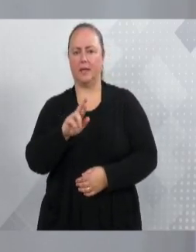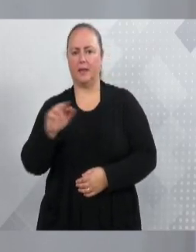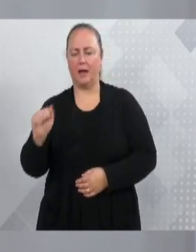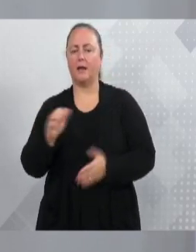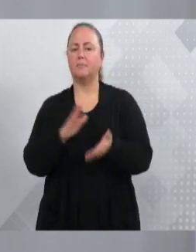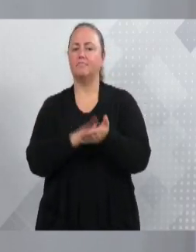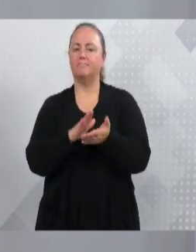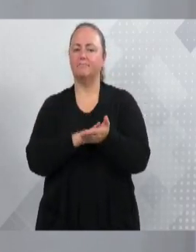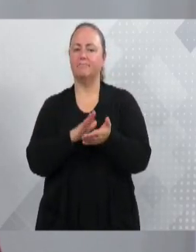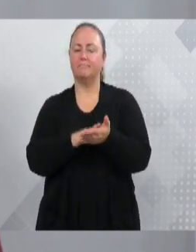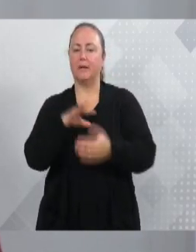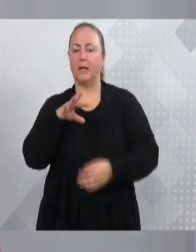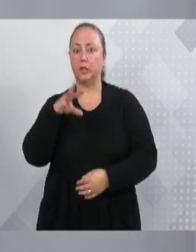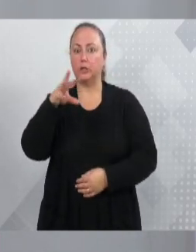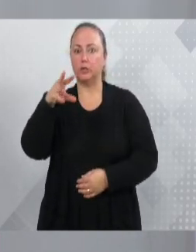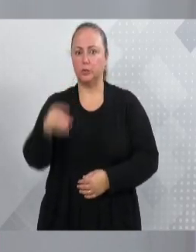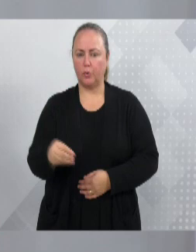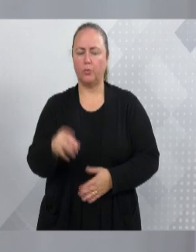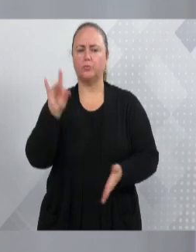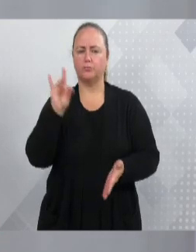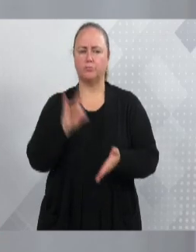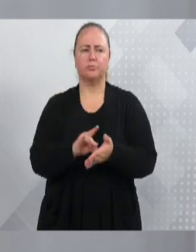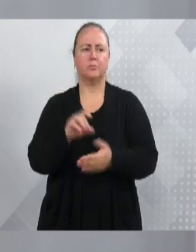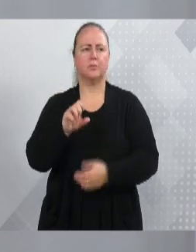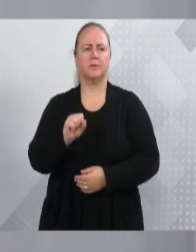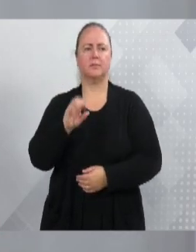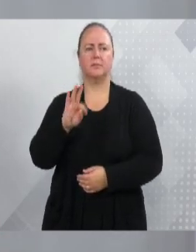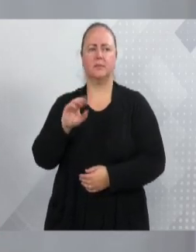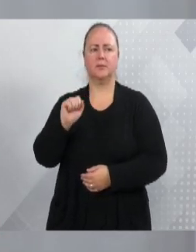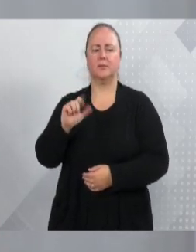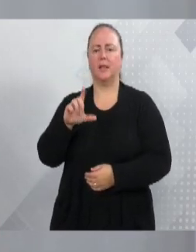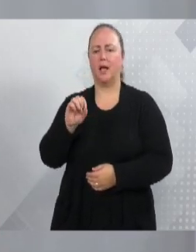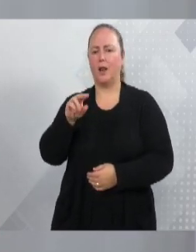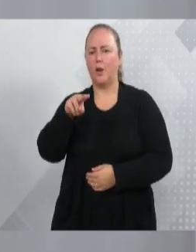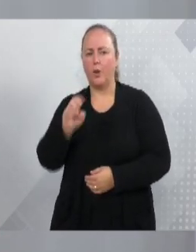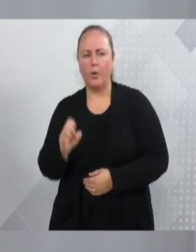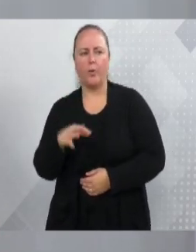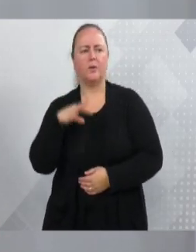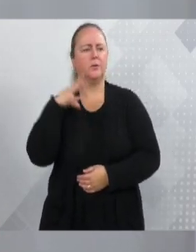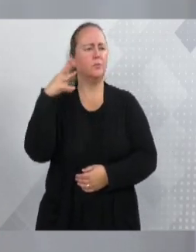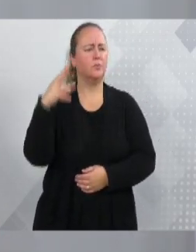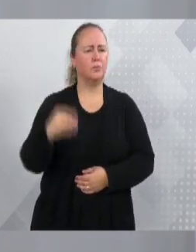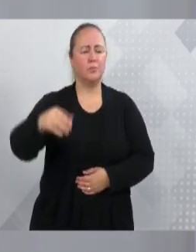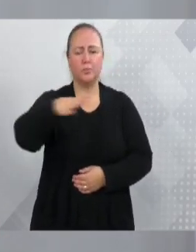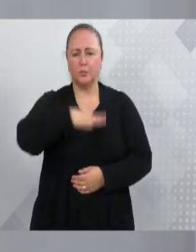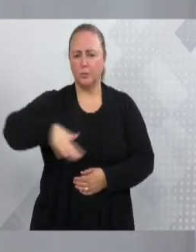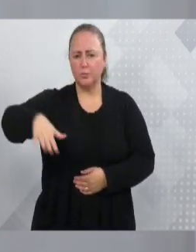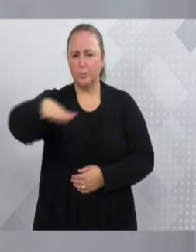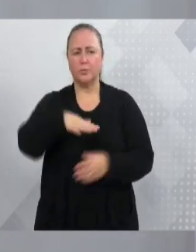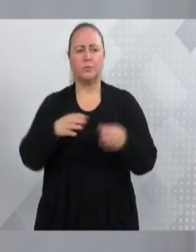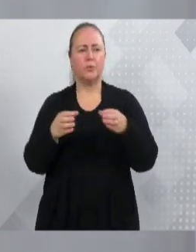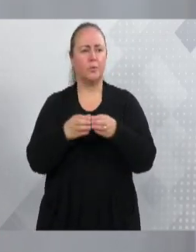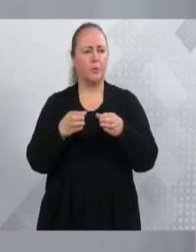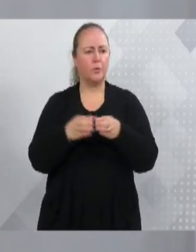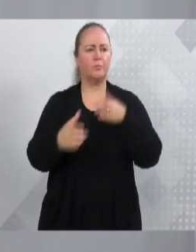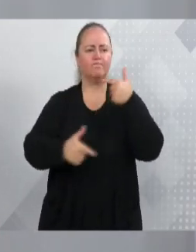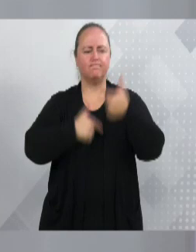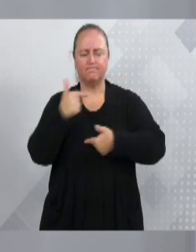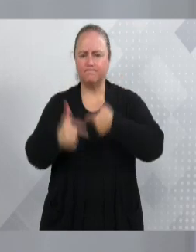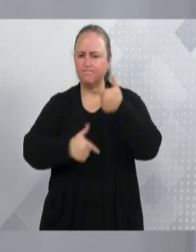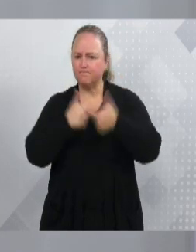todos da Defesa Civil, Stallone, toda a equipe da Defesa Civil, Geologia, todo o pessoal, o Gerson, que trabalharam